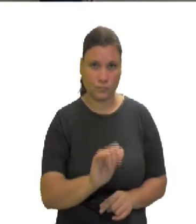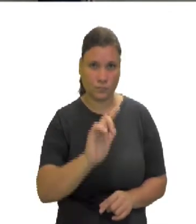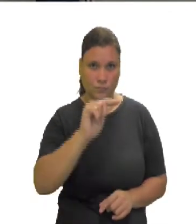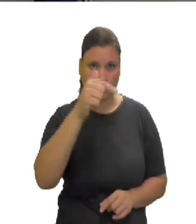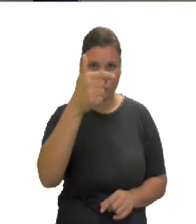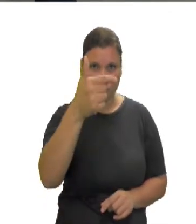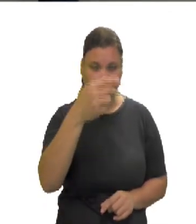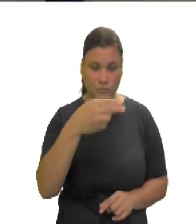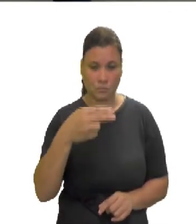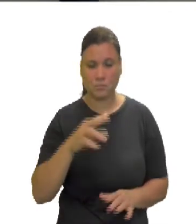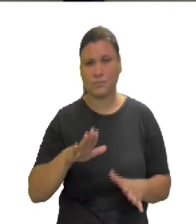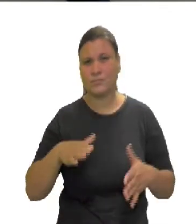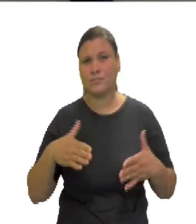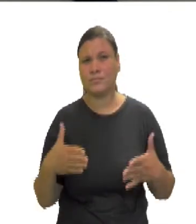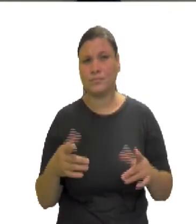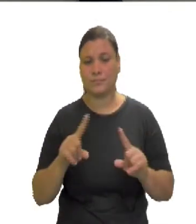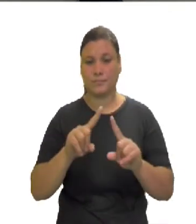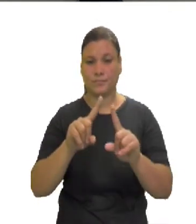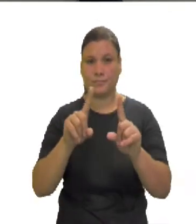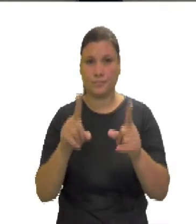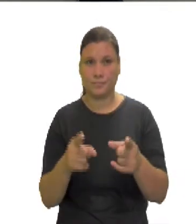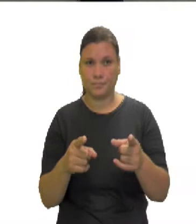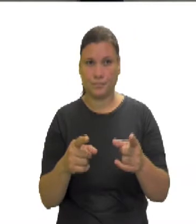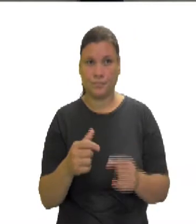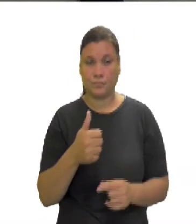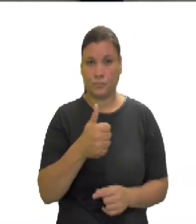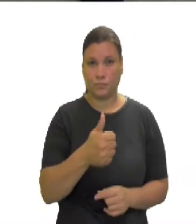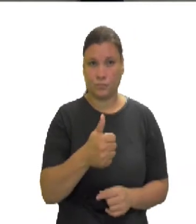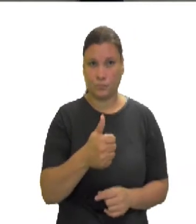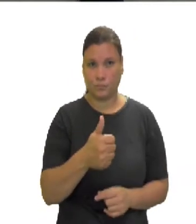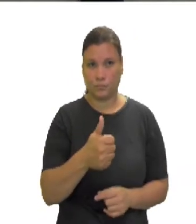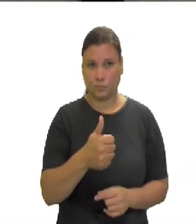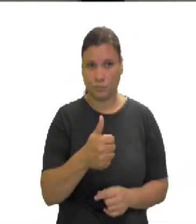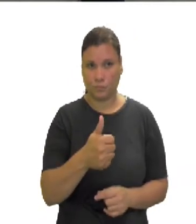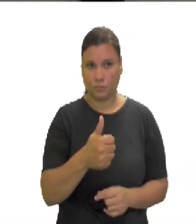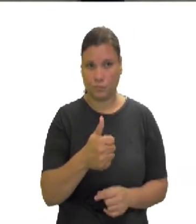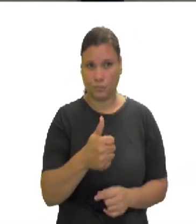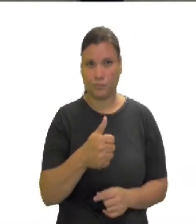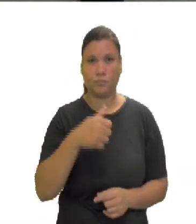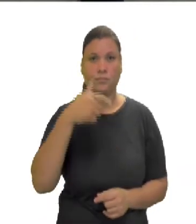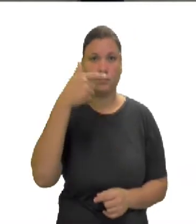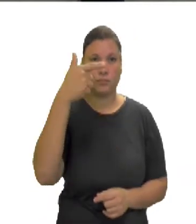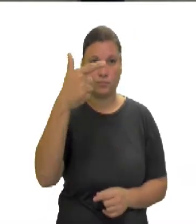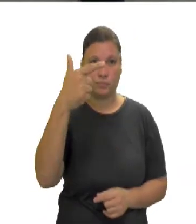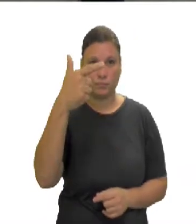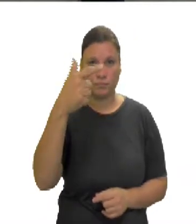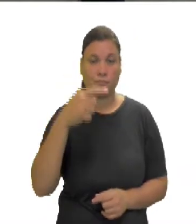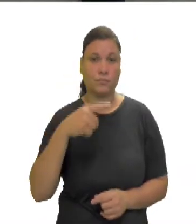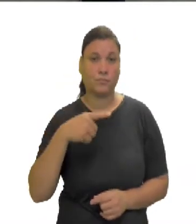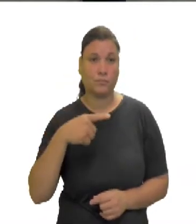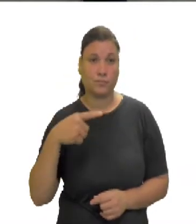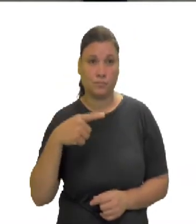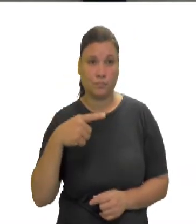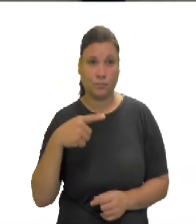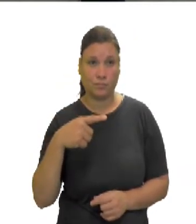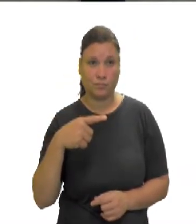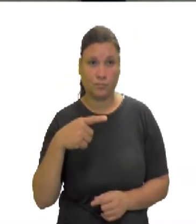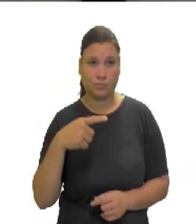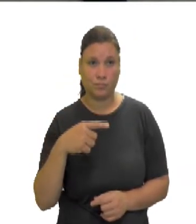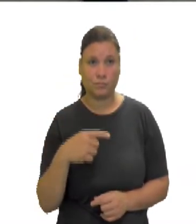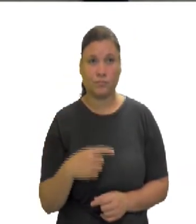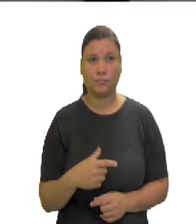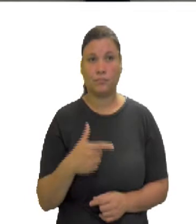aplicar a propriedade. Vejam. O quadrado do primeiro termo, menos...